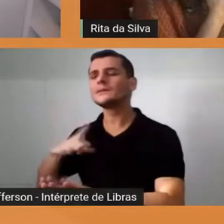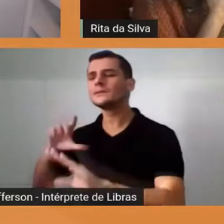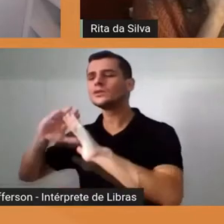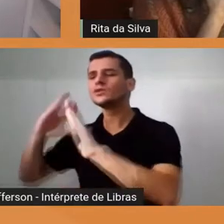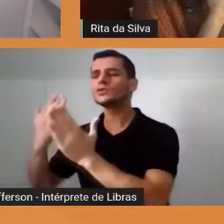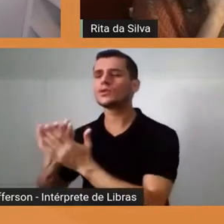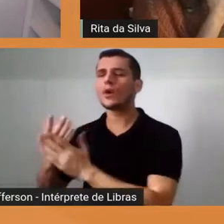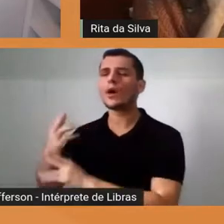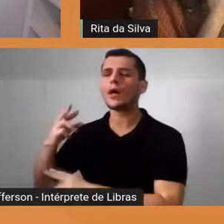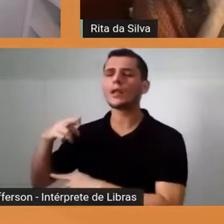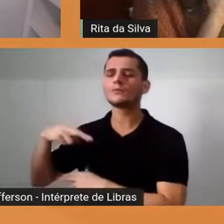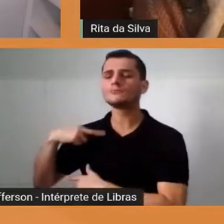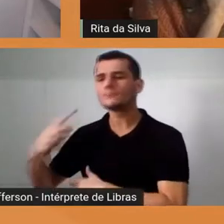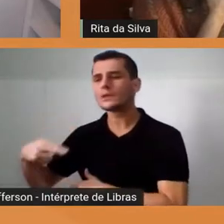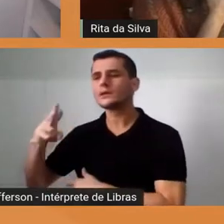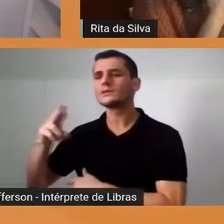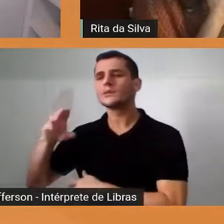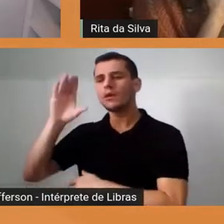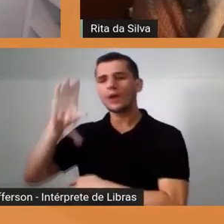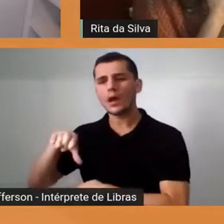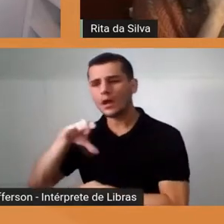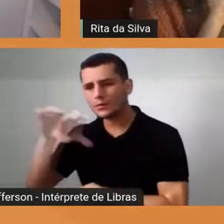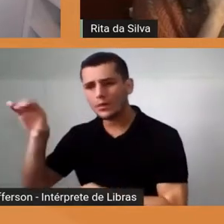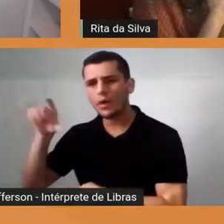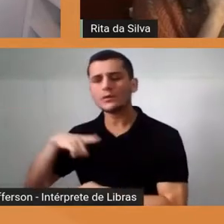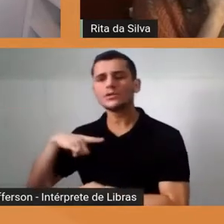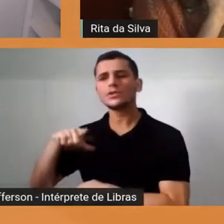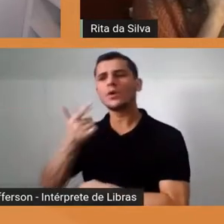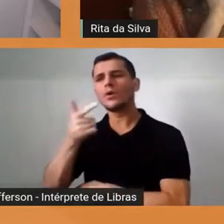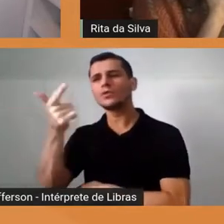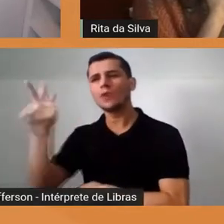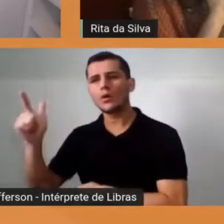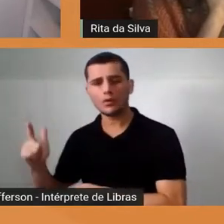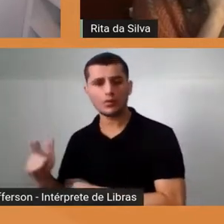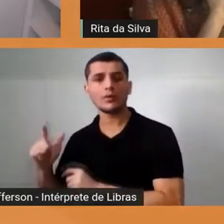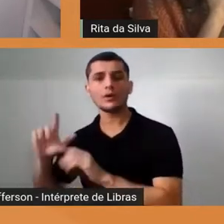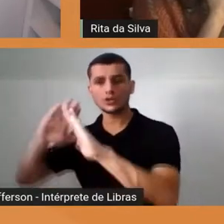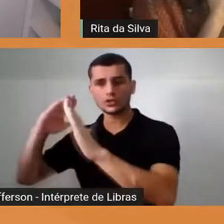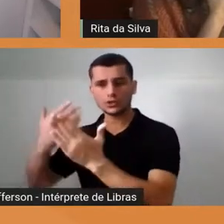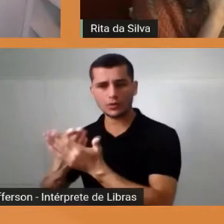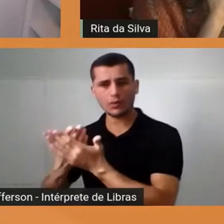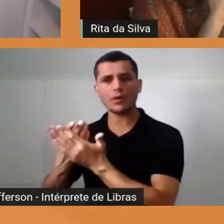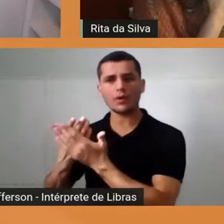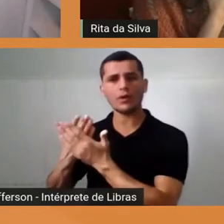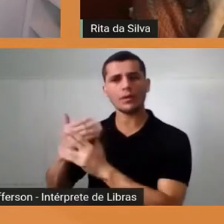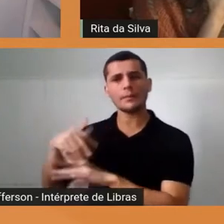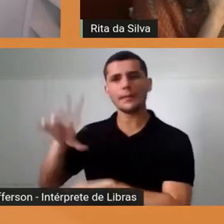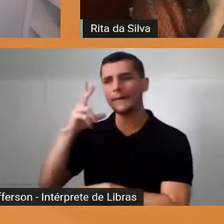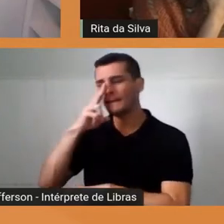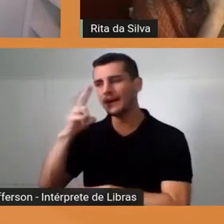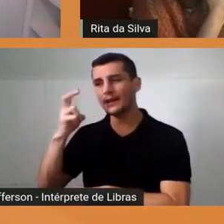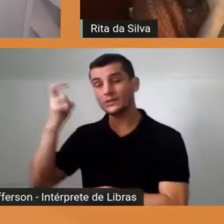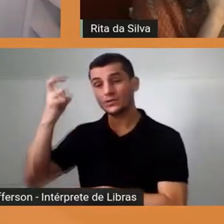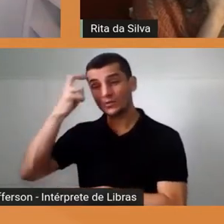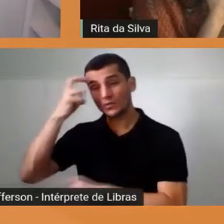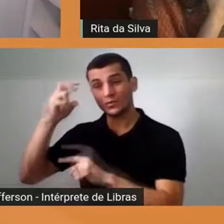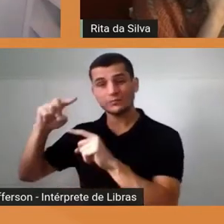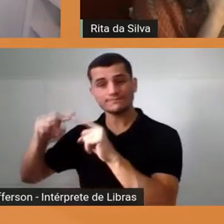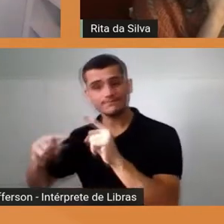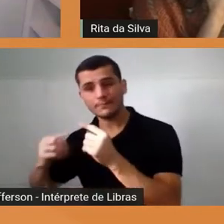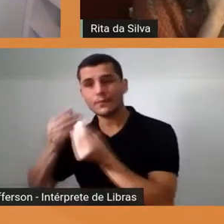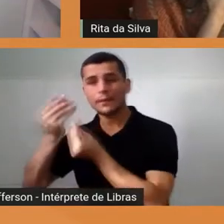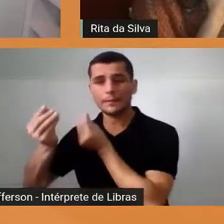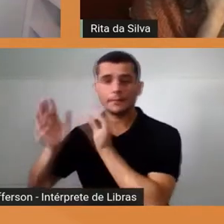aqueles que foram idealizados, pensados, elaborados, colocados em funcionamento já depois dos nossos